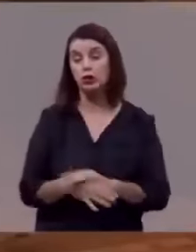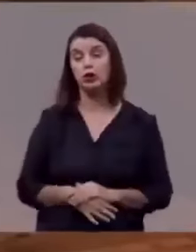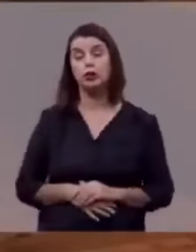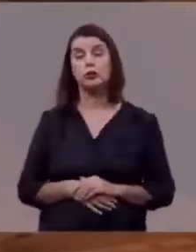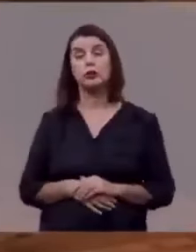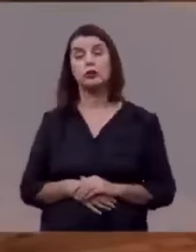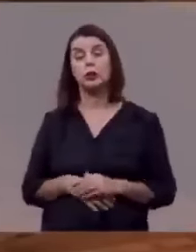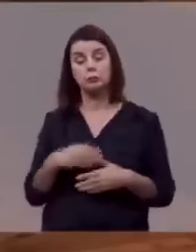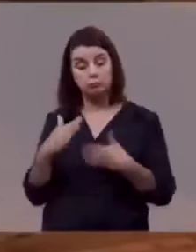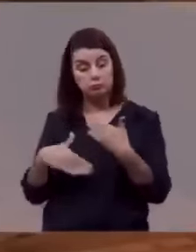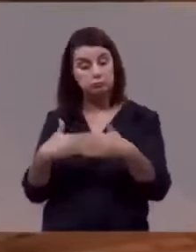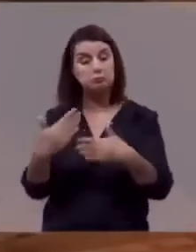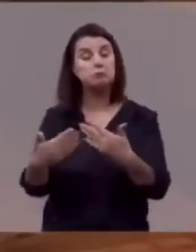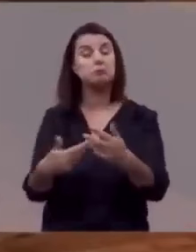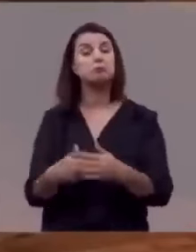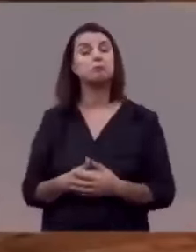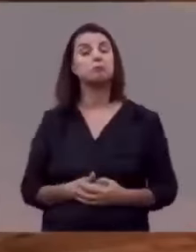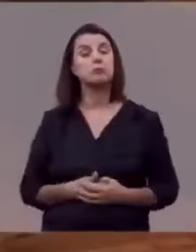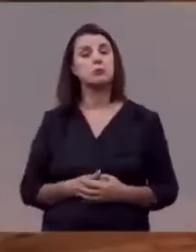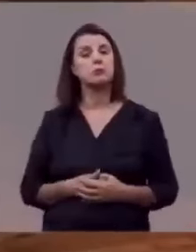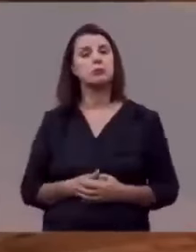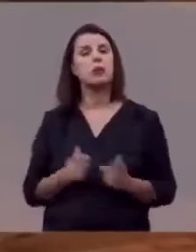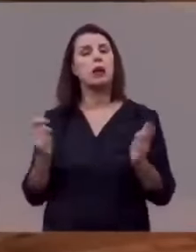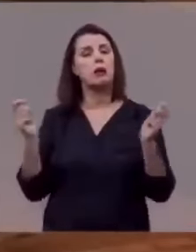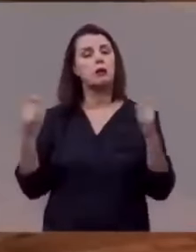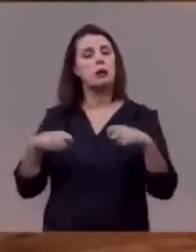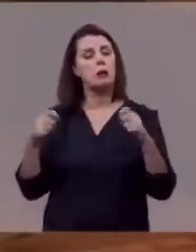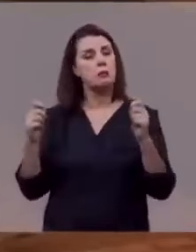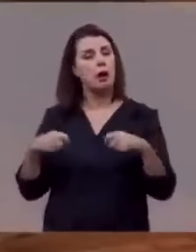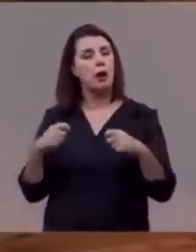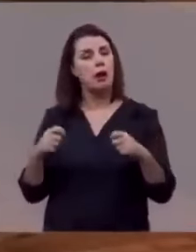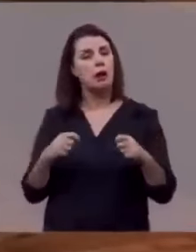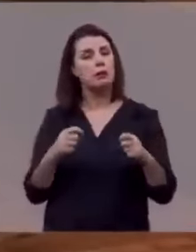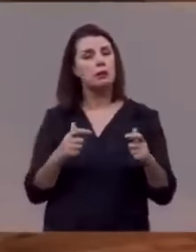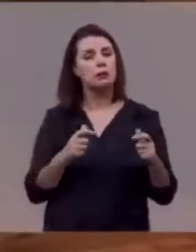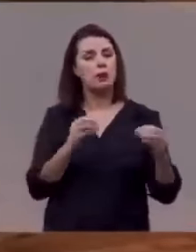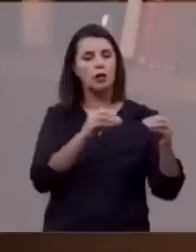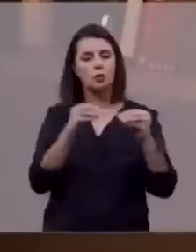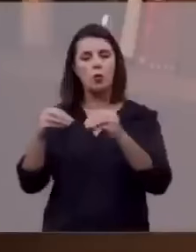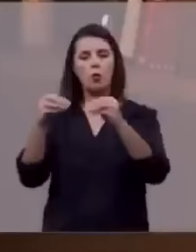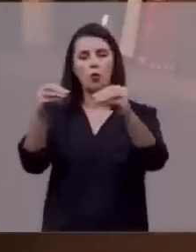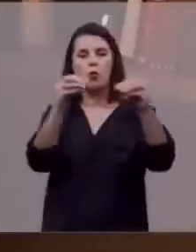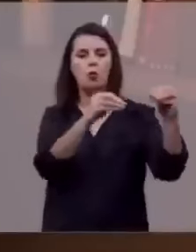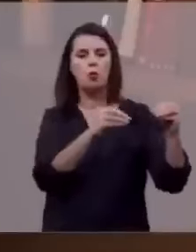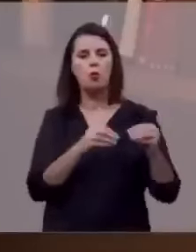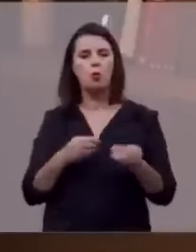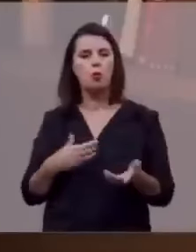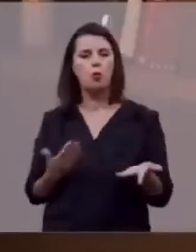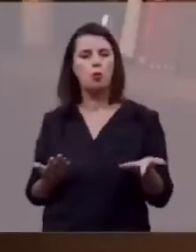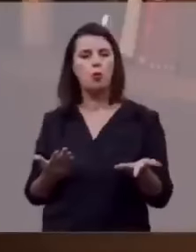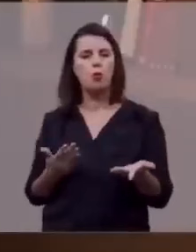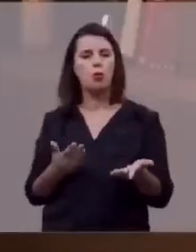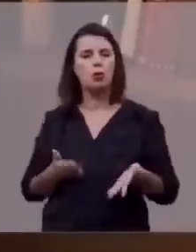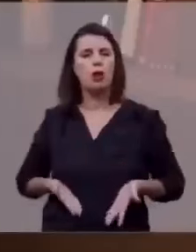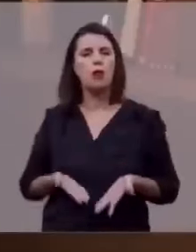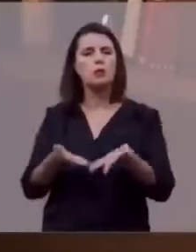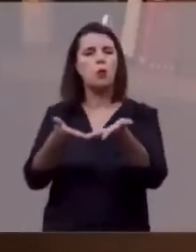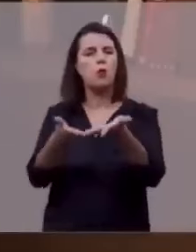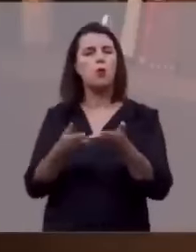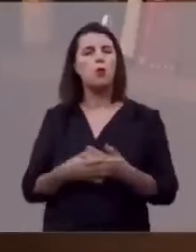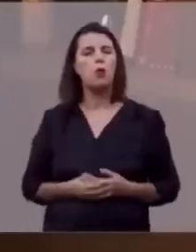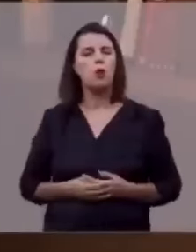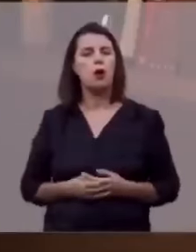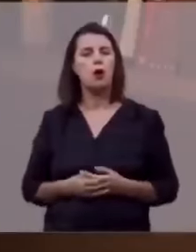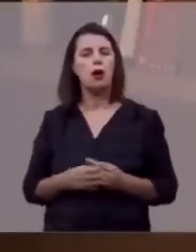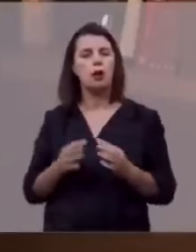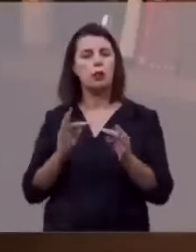avançamos na capacidade de deslocamento, avançamos nas